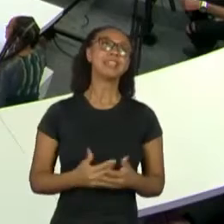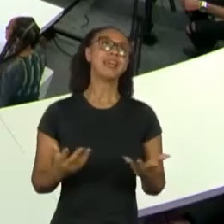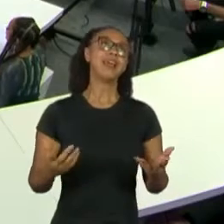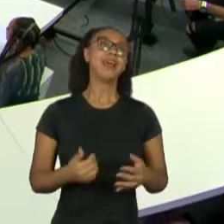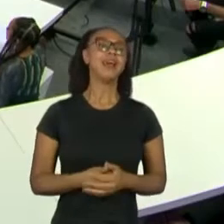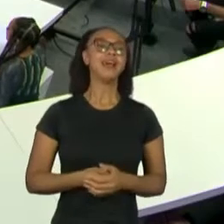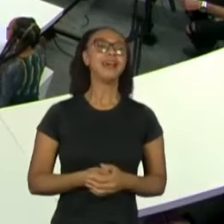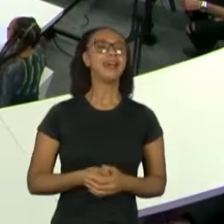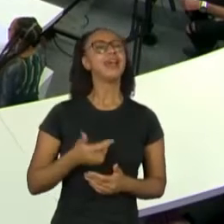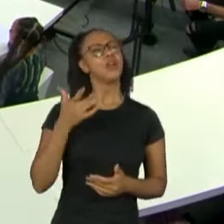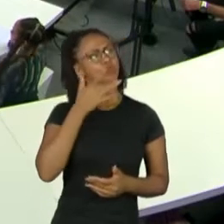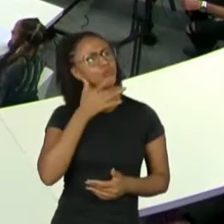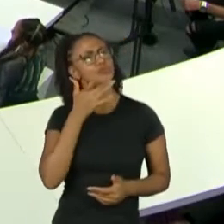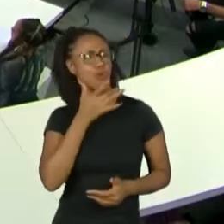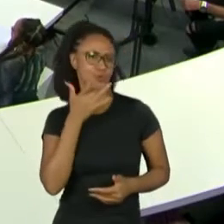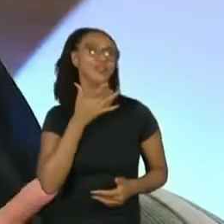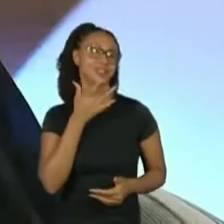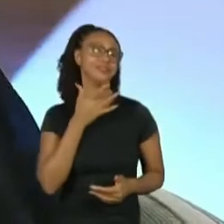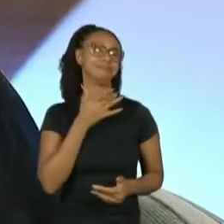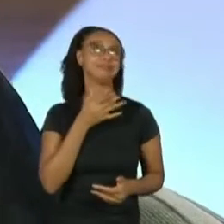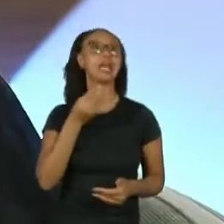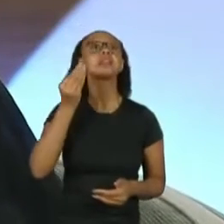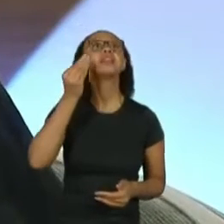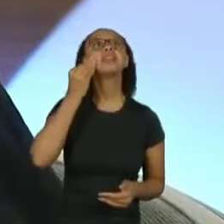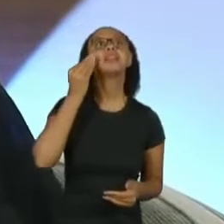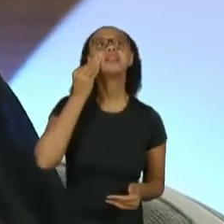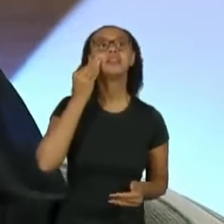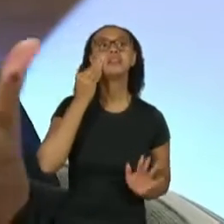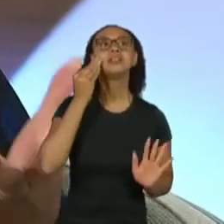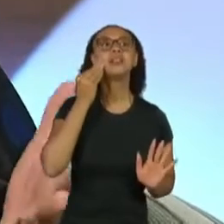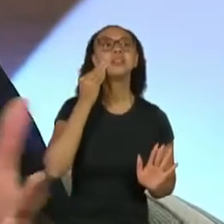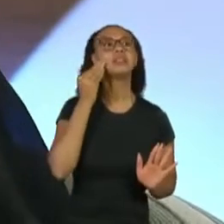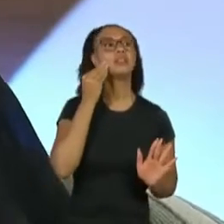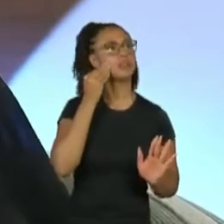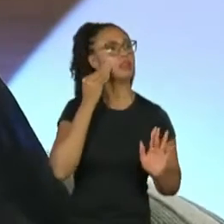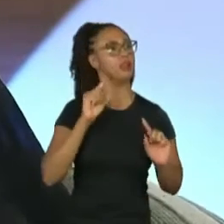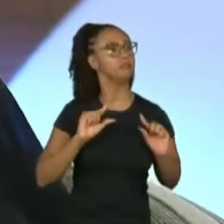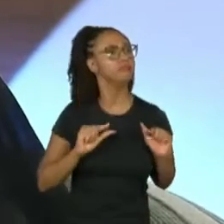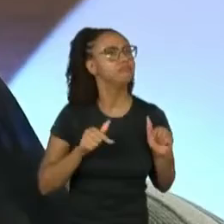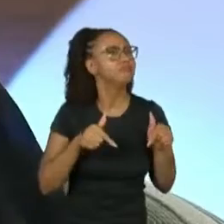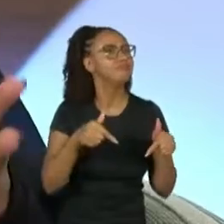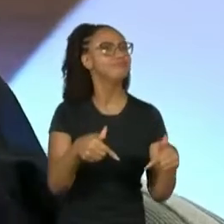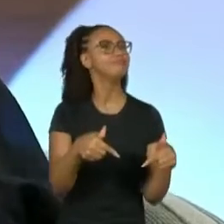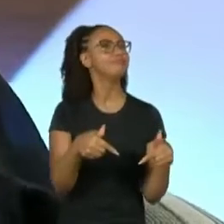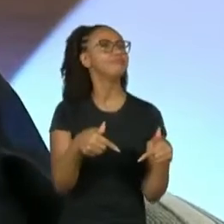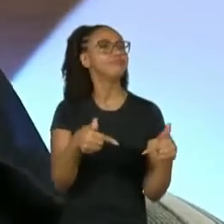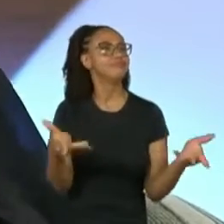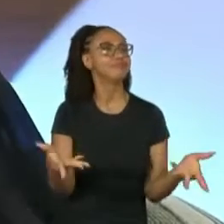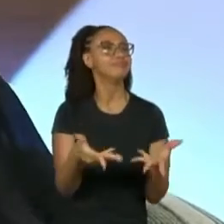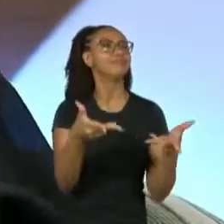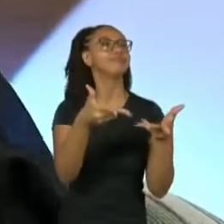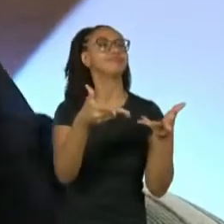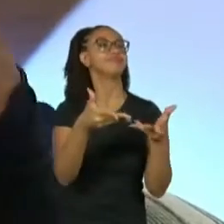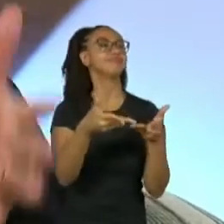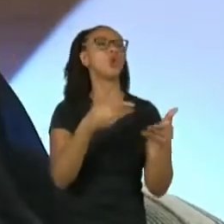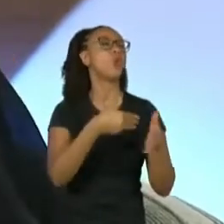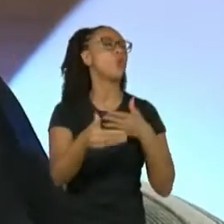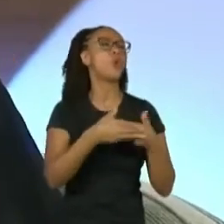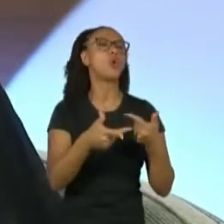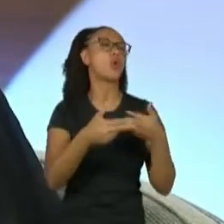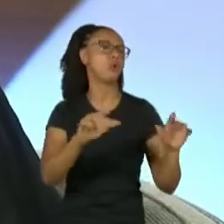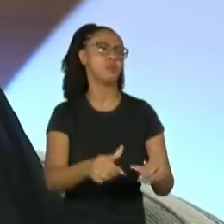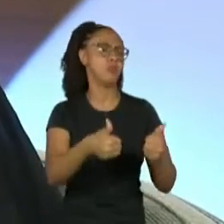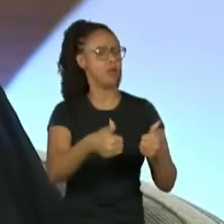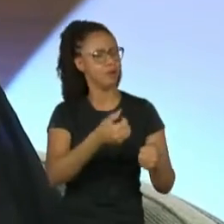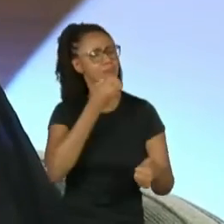É confortável você, pelo menos, tentar fazer alguma coisa pra mudar, seja o que for, pra